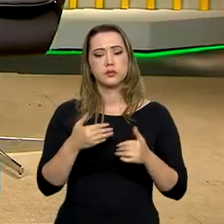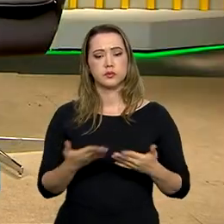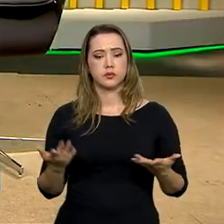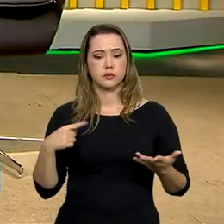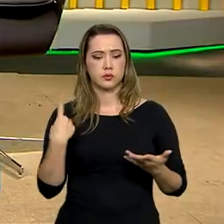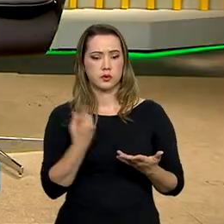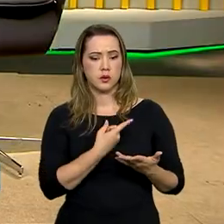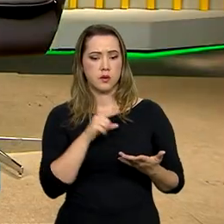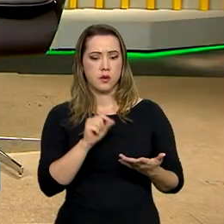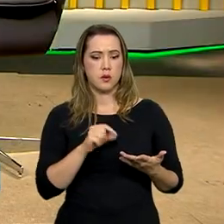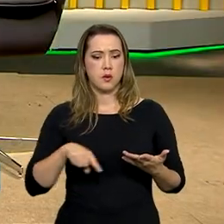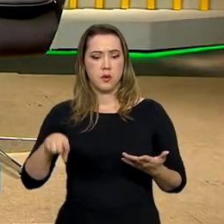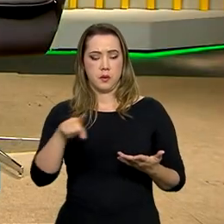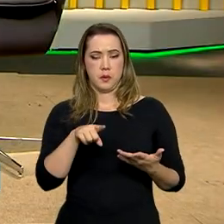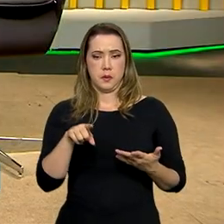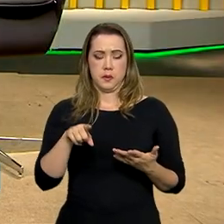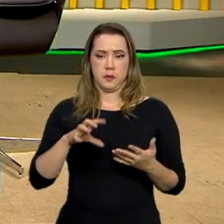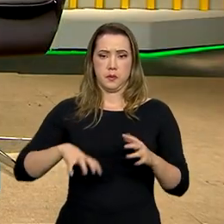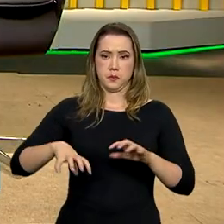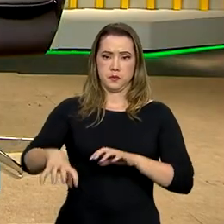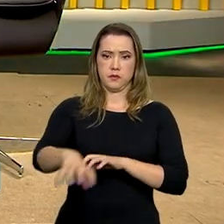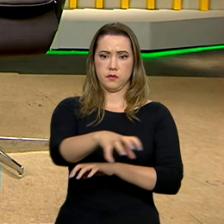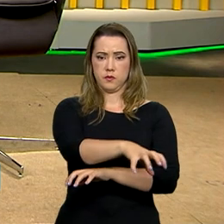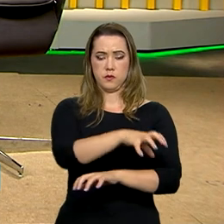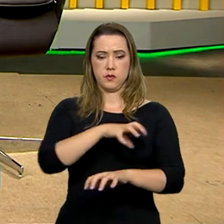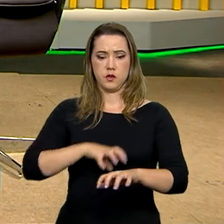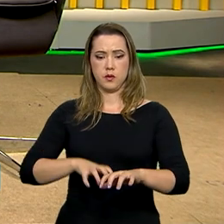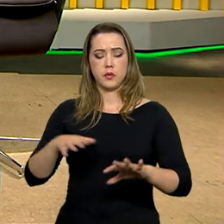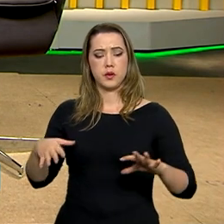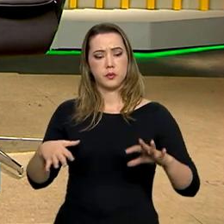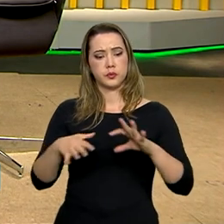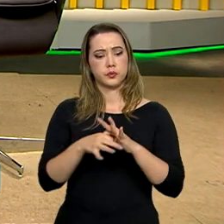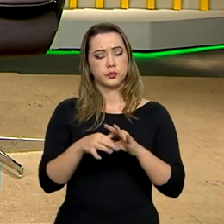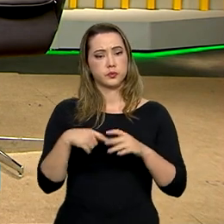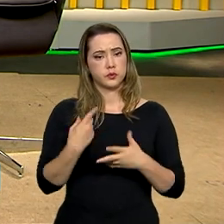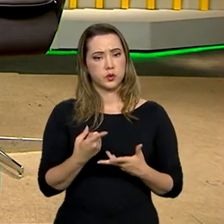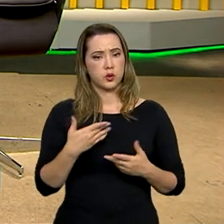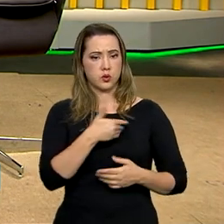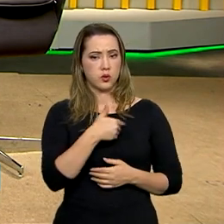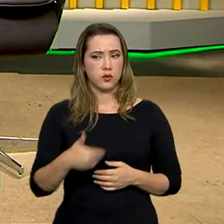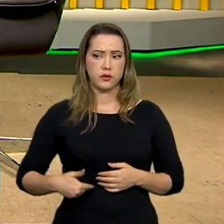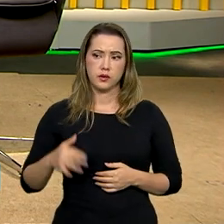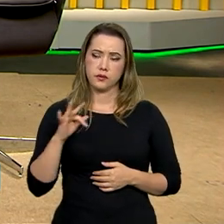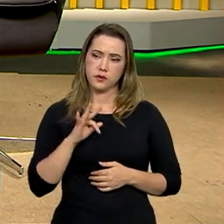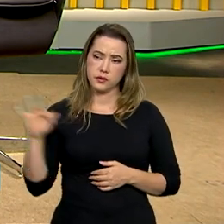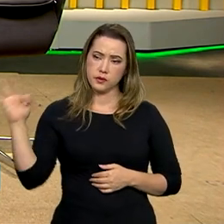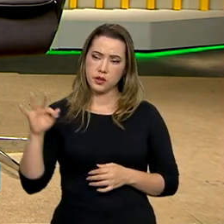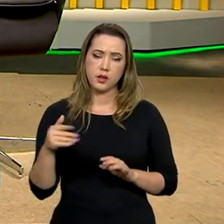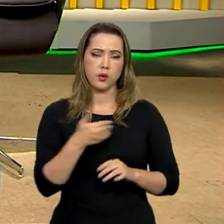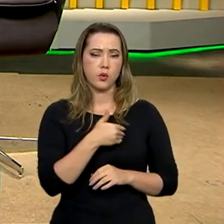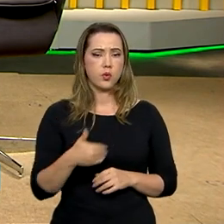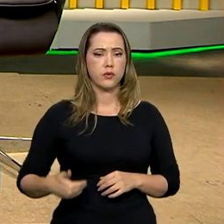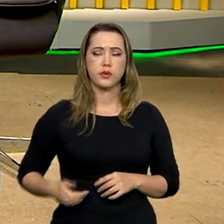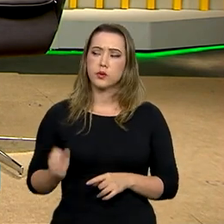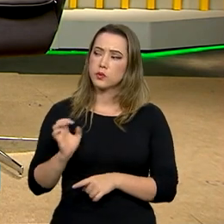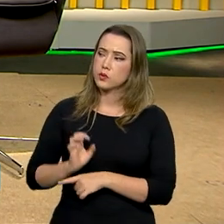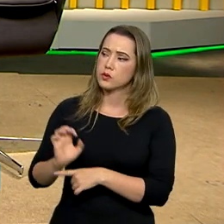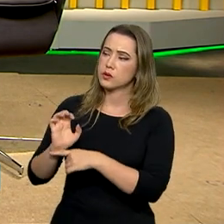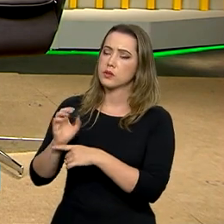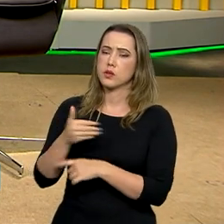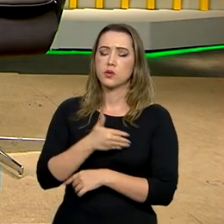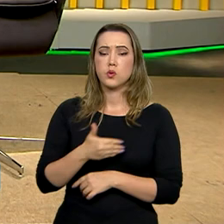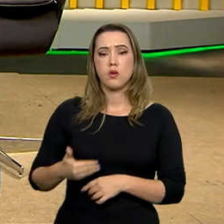é um bioma que precisa de um apoio, de uma ação integrada entre governo federal, governo dos estados, os